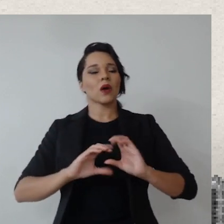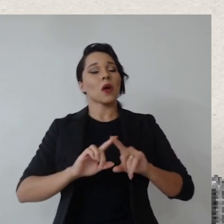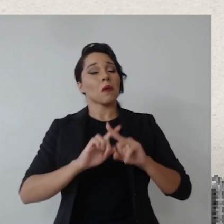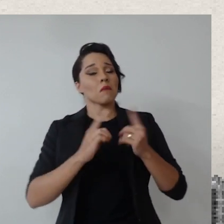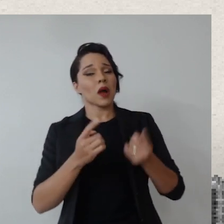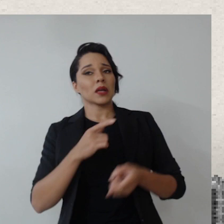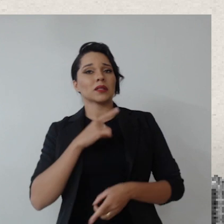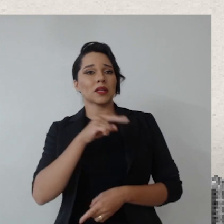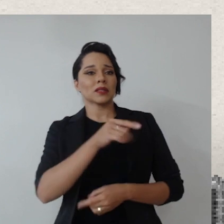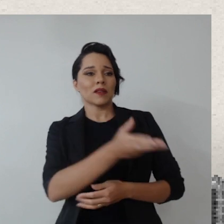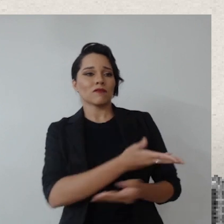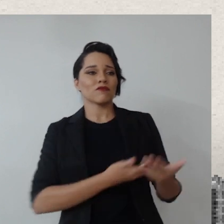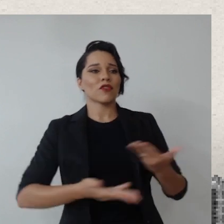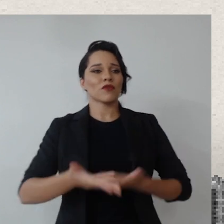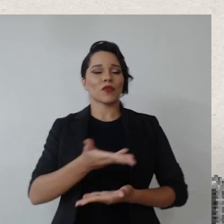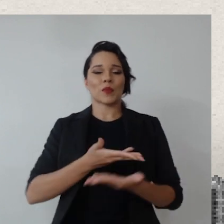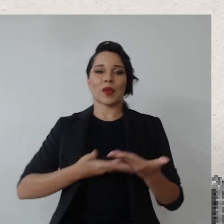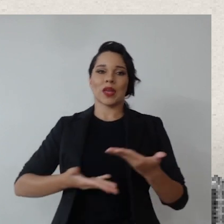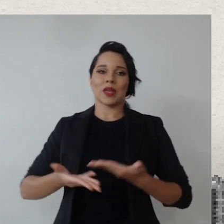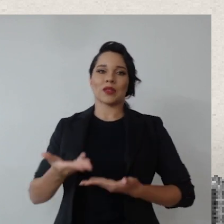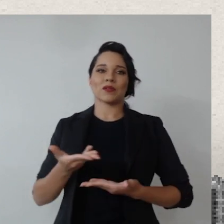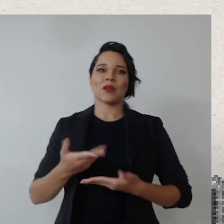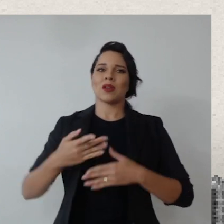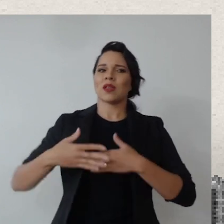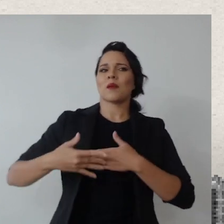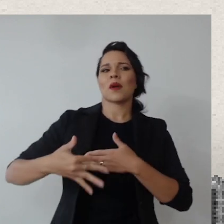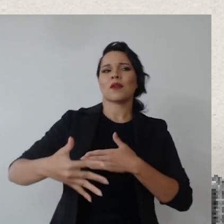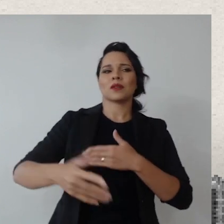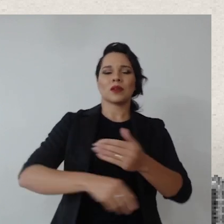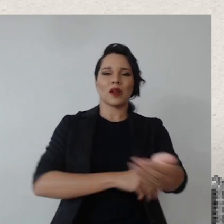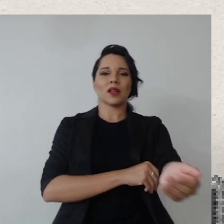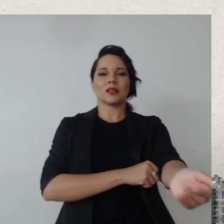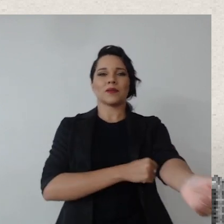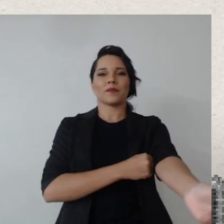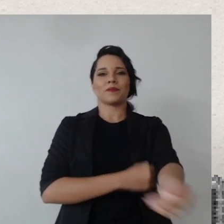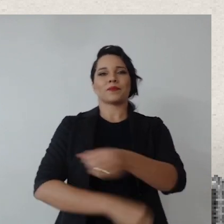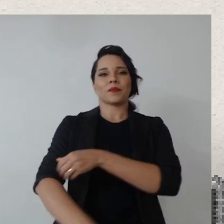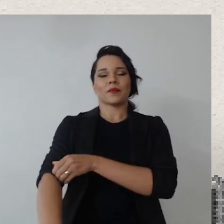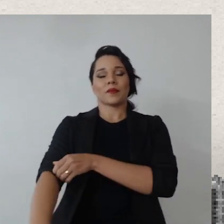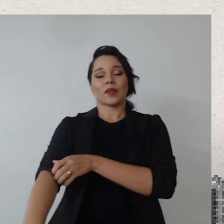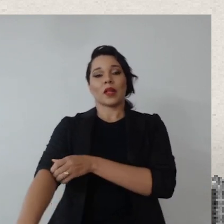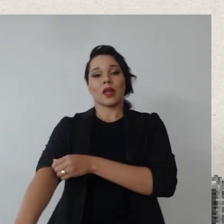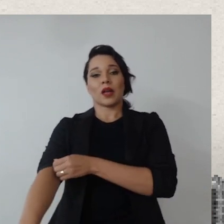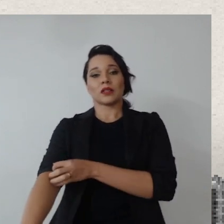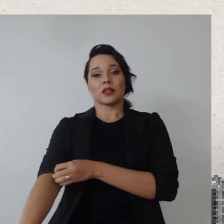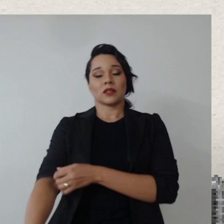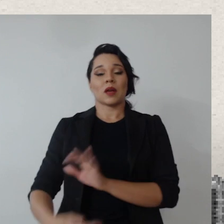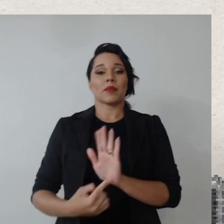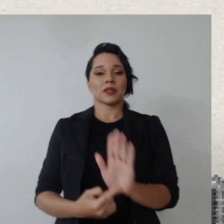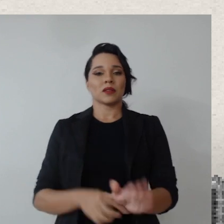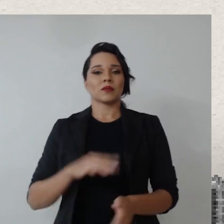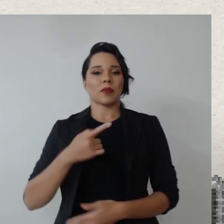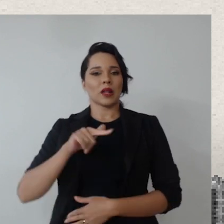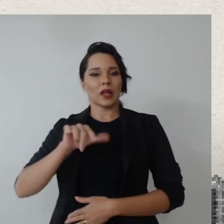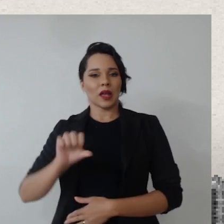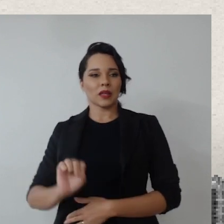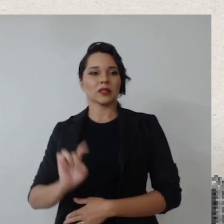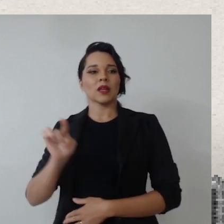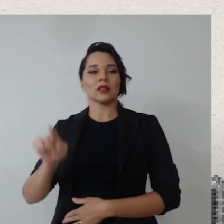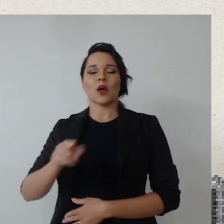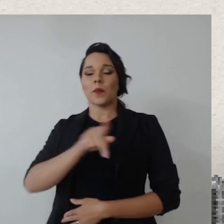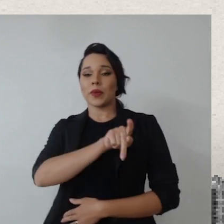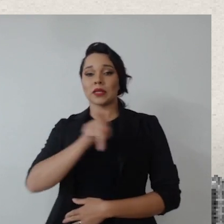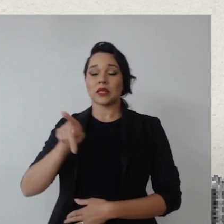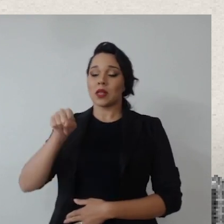mas tem essa parte do envolvimento que é ao longo prazo, a gente apresenta o nosso PLS, agora o presidente é um